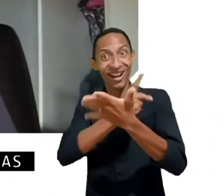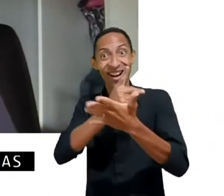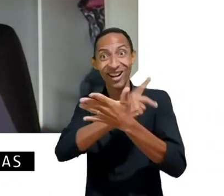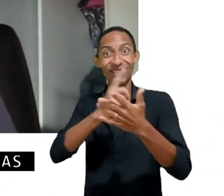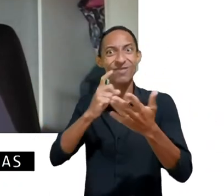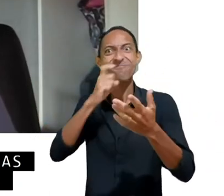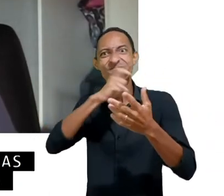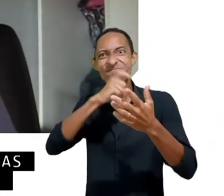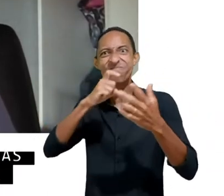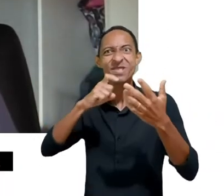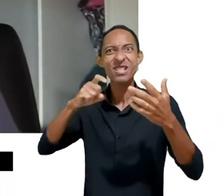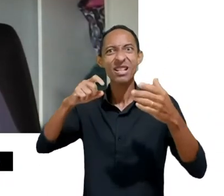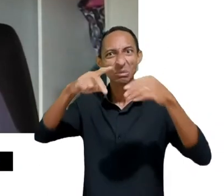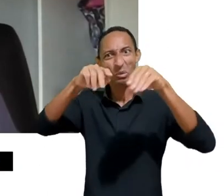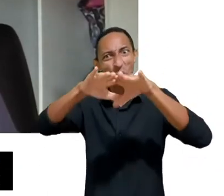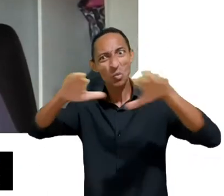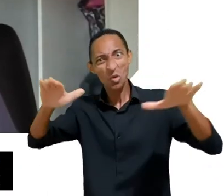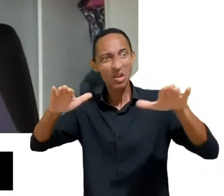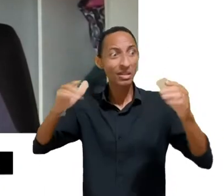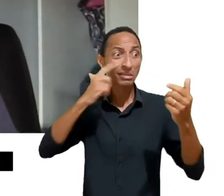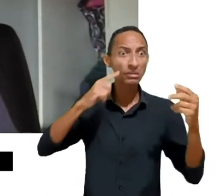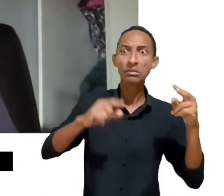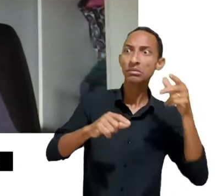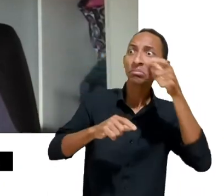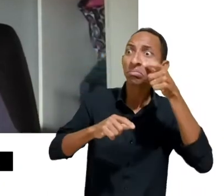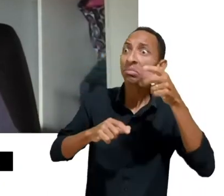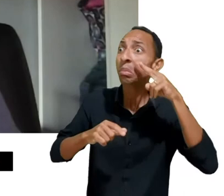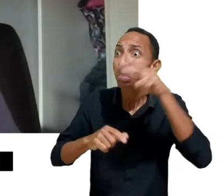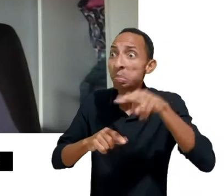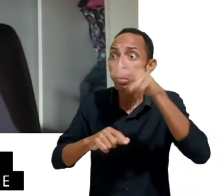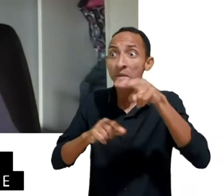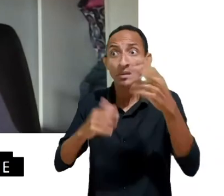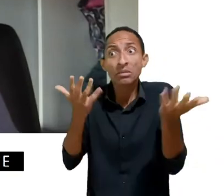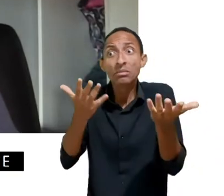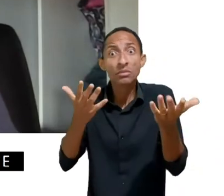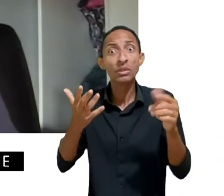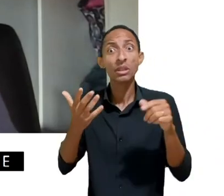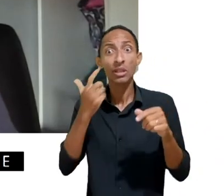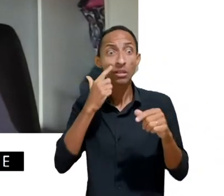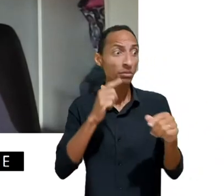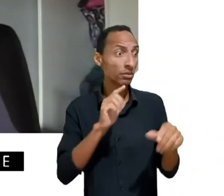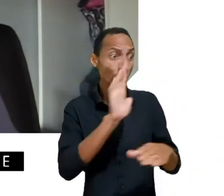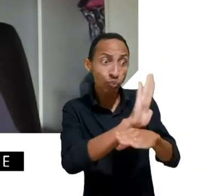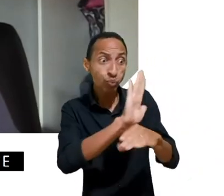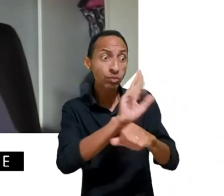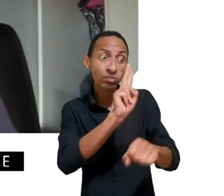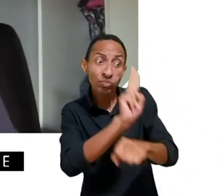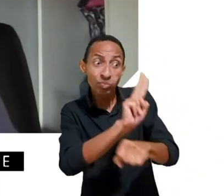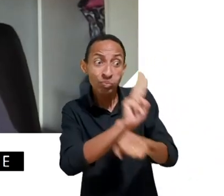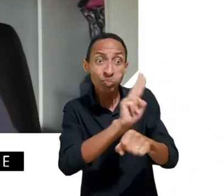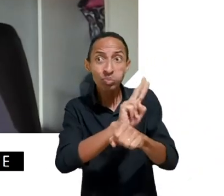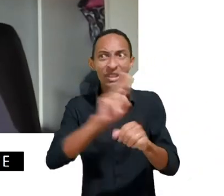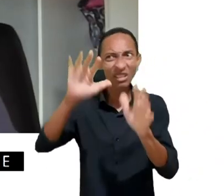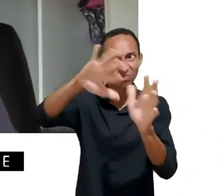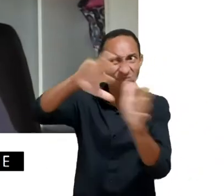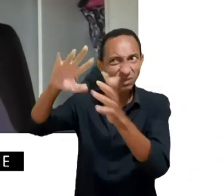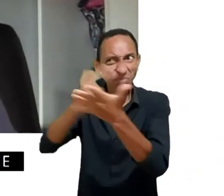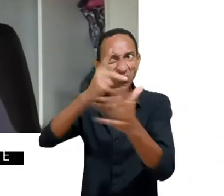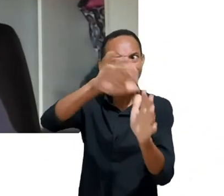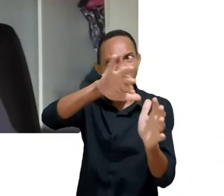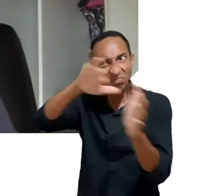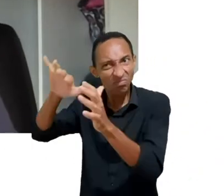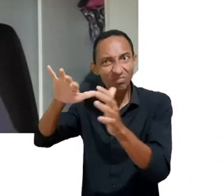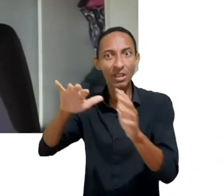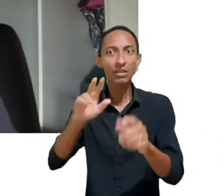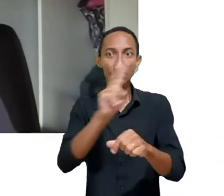polêmicas. Então, gente tem que proteger as crianças disso e isso começa com certeza por uma